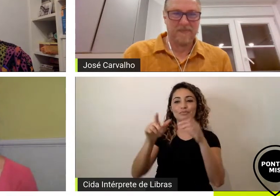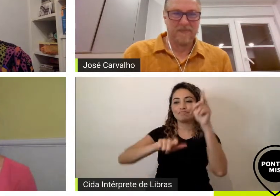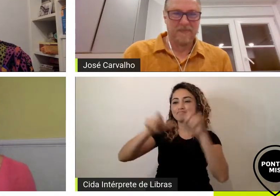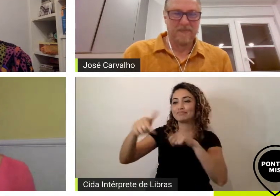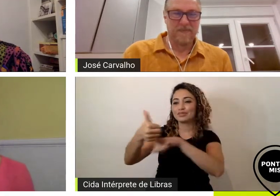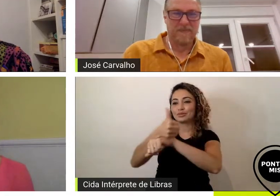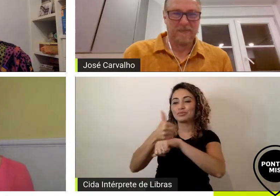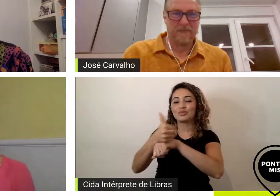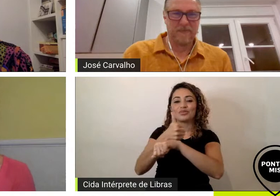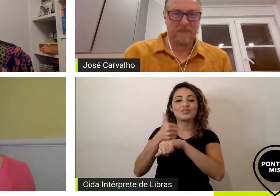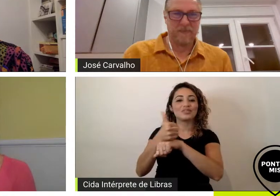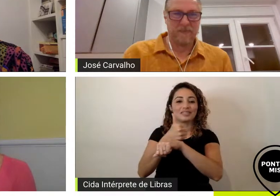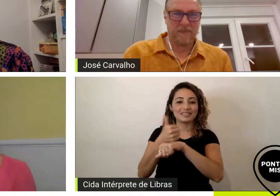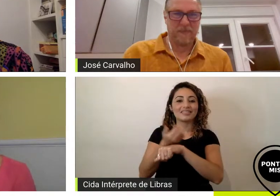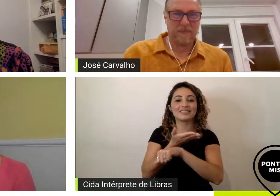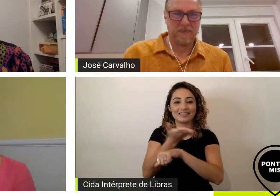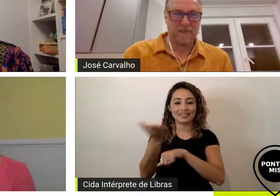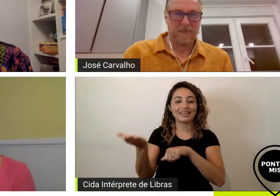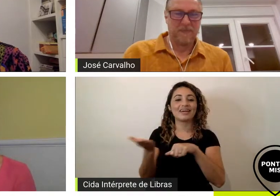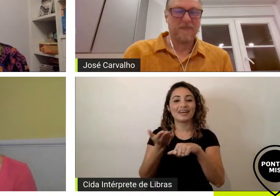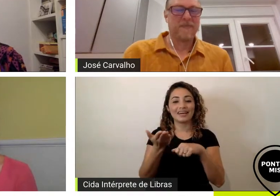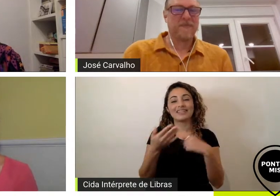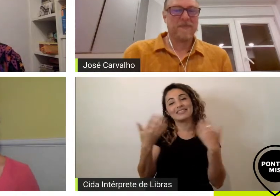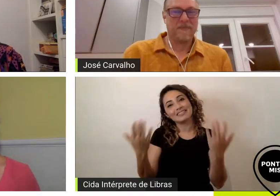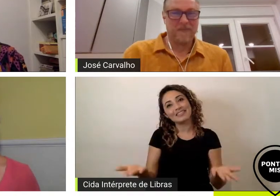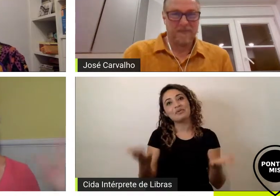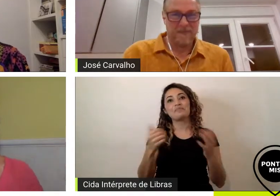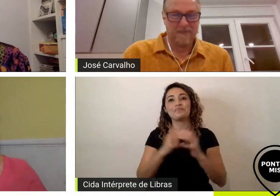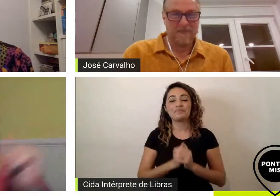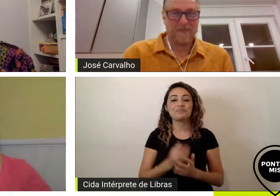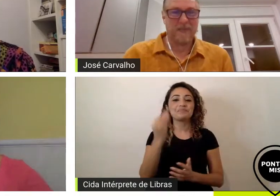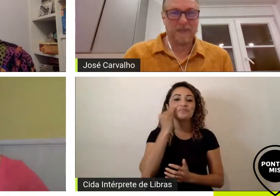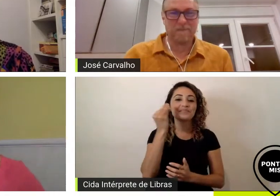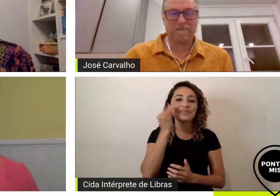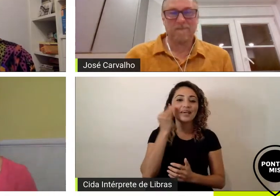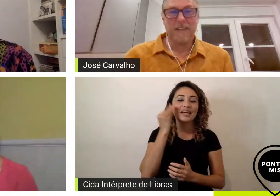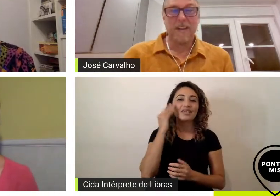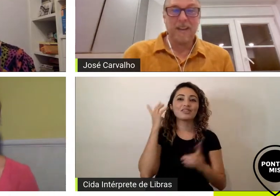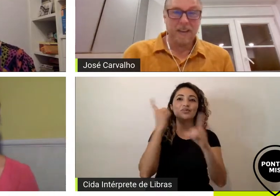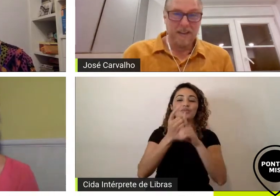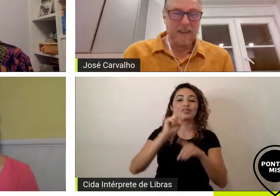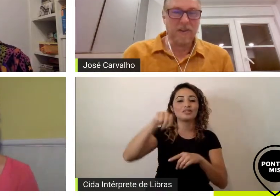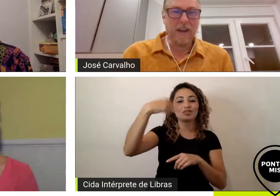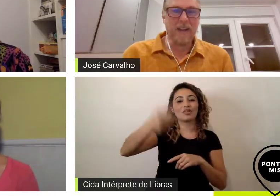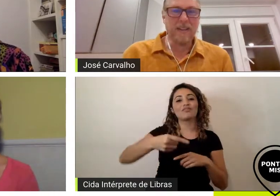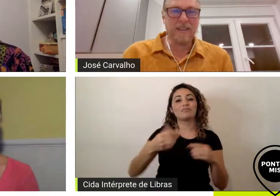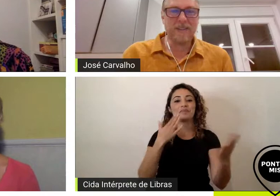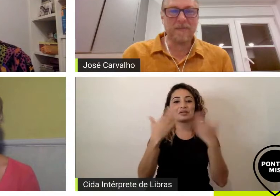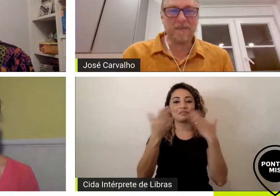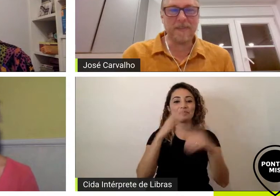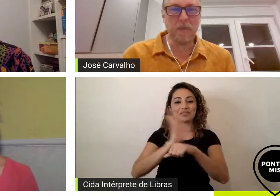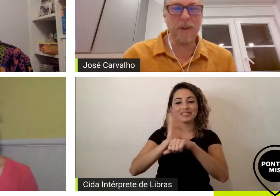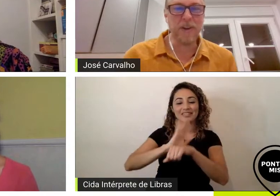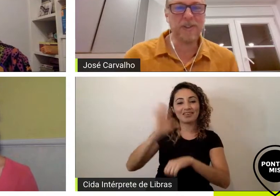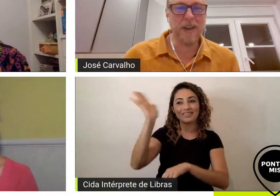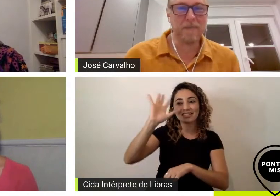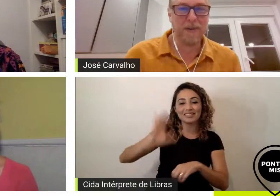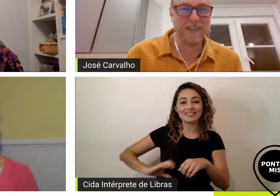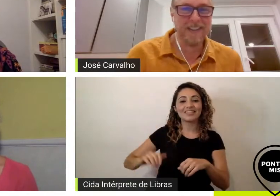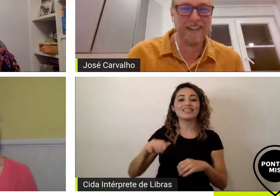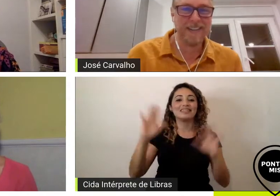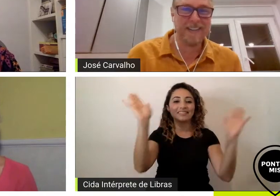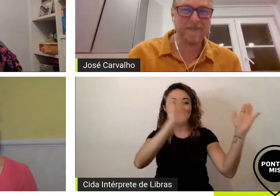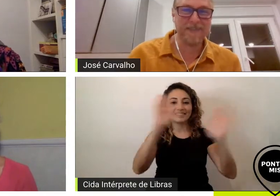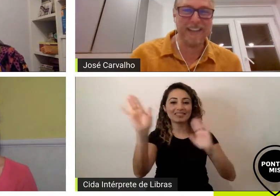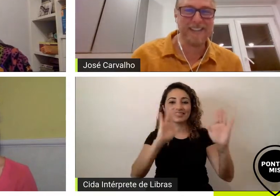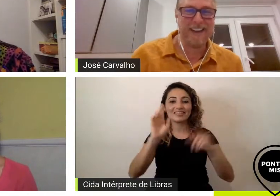parte dele então gente beijos até o próximo bate-papo de cinema muito obrigada José Juliana Fida valeu até a próxima